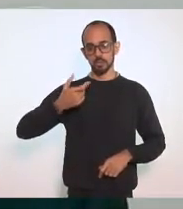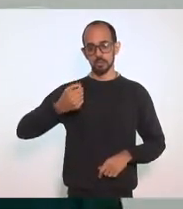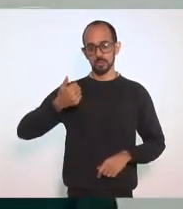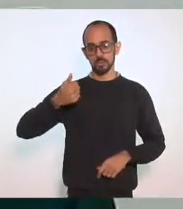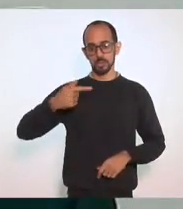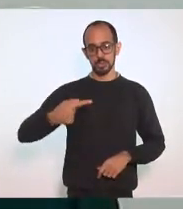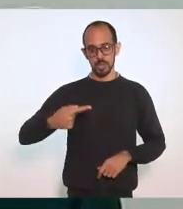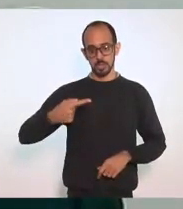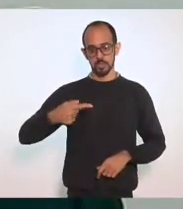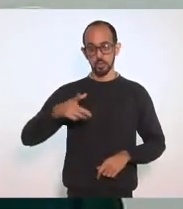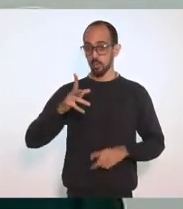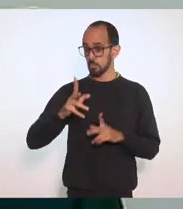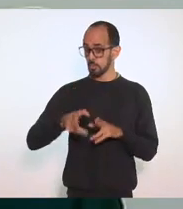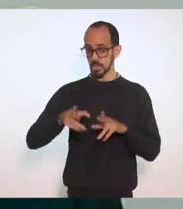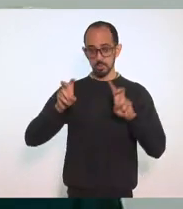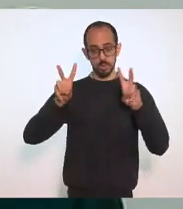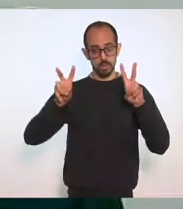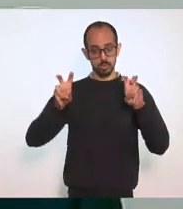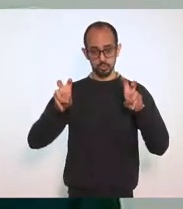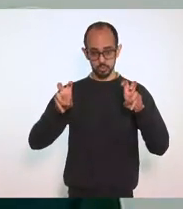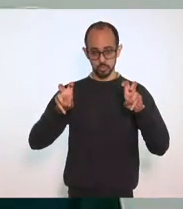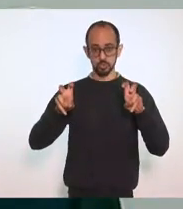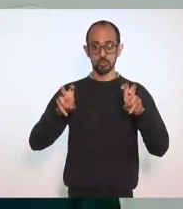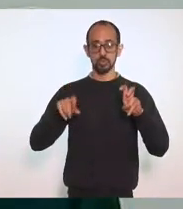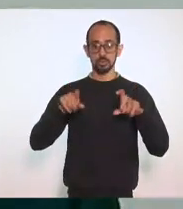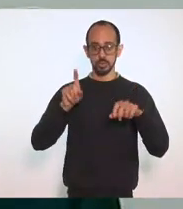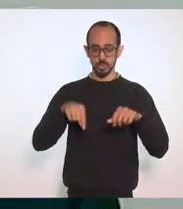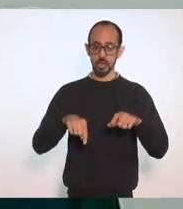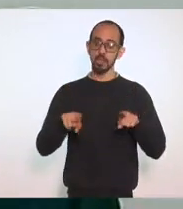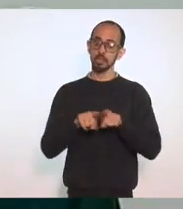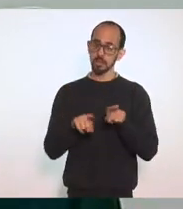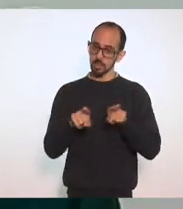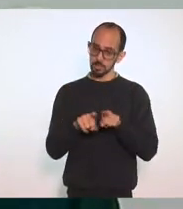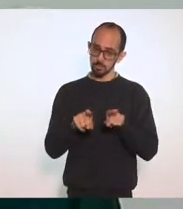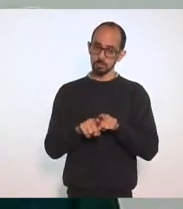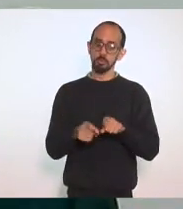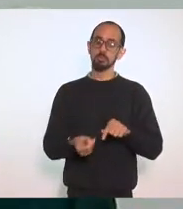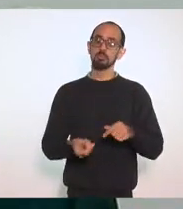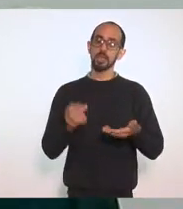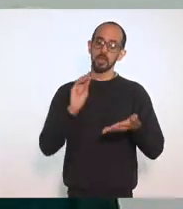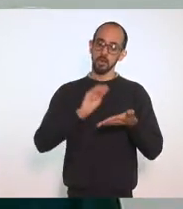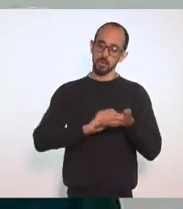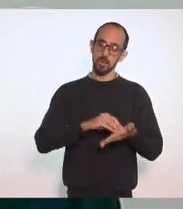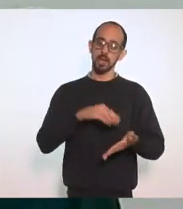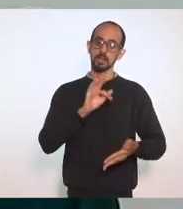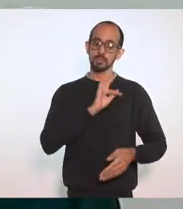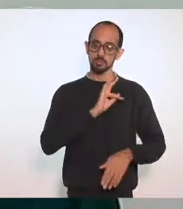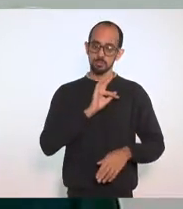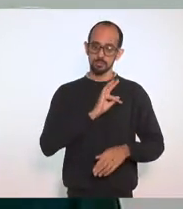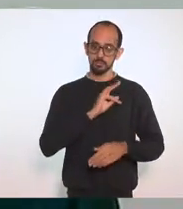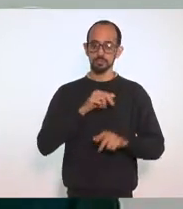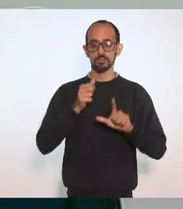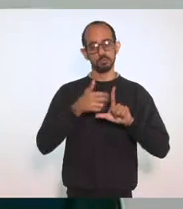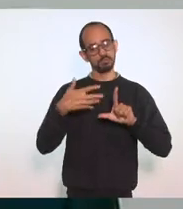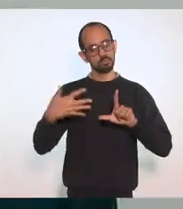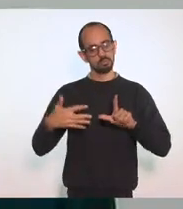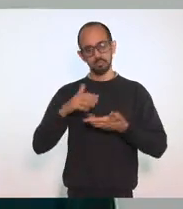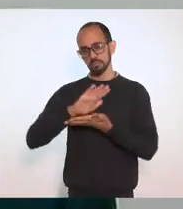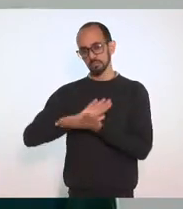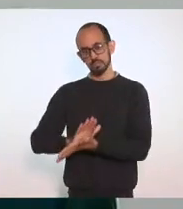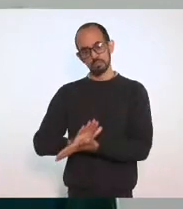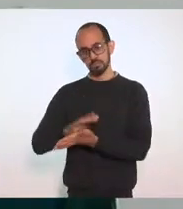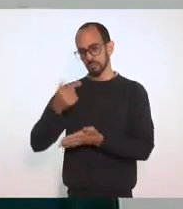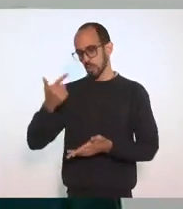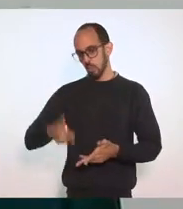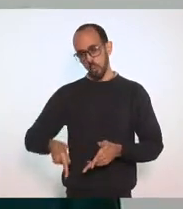o mesmo teor. Subtítulo nos registros e ocorrências da Polícia Civil do Estado do Rio de Janeiro, denominado LGBTfobia e da outras